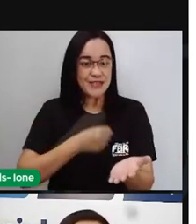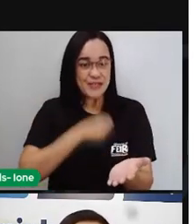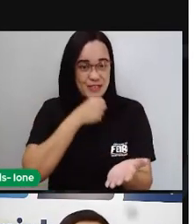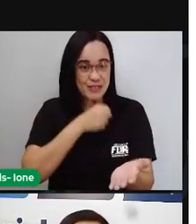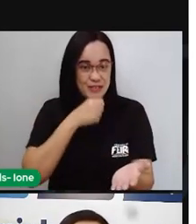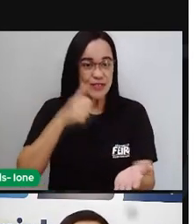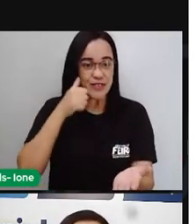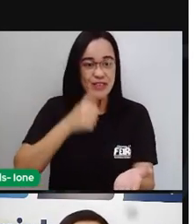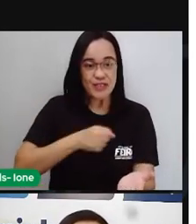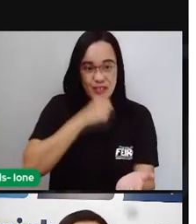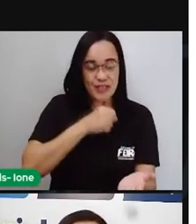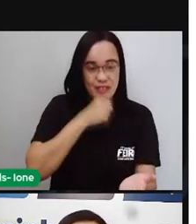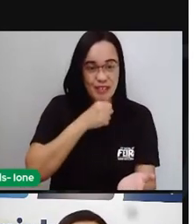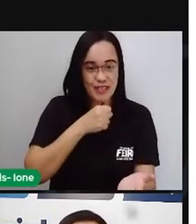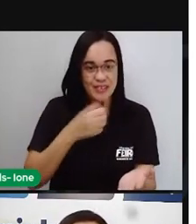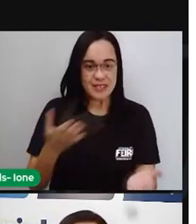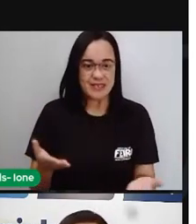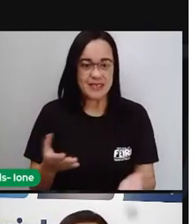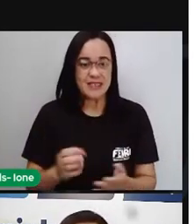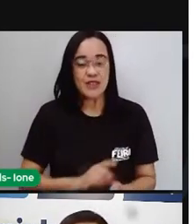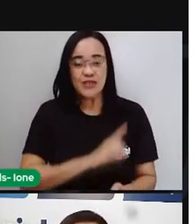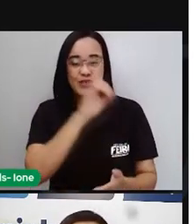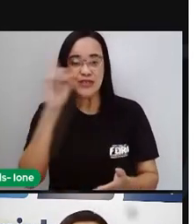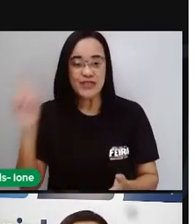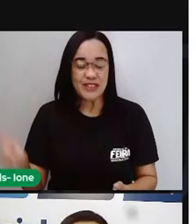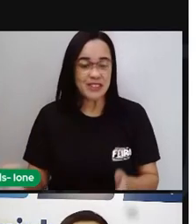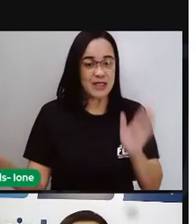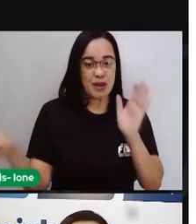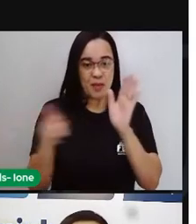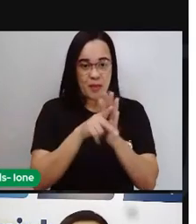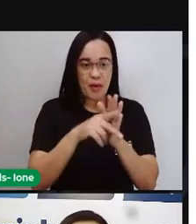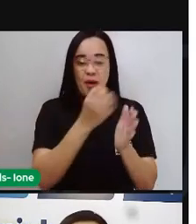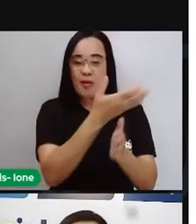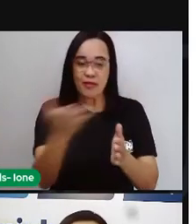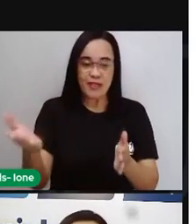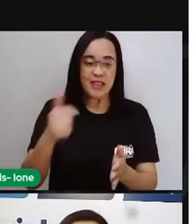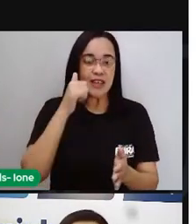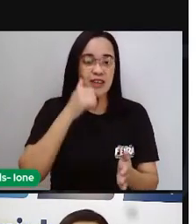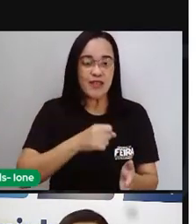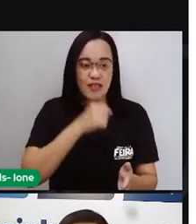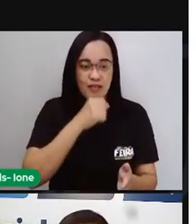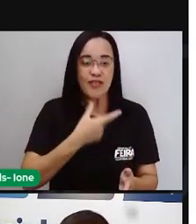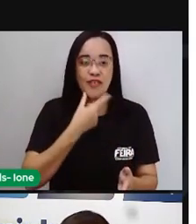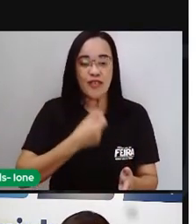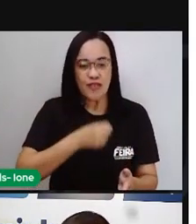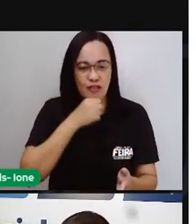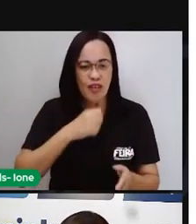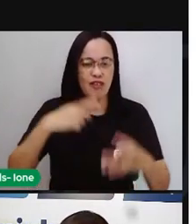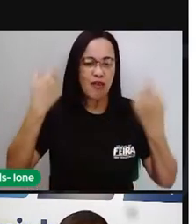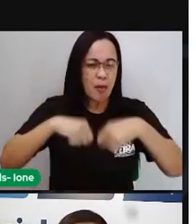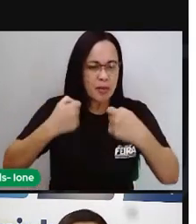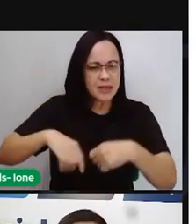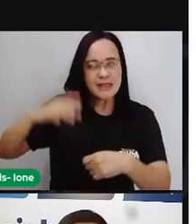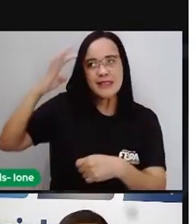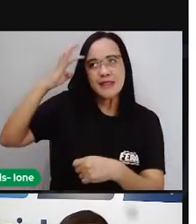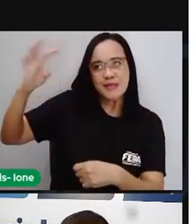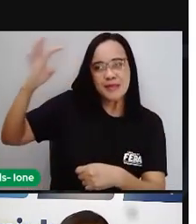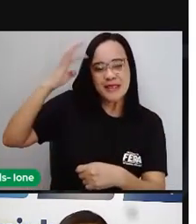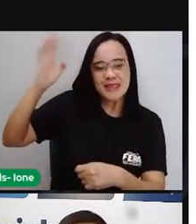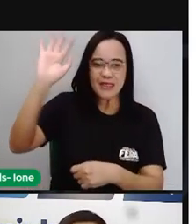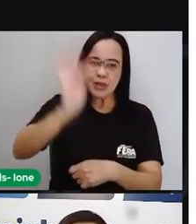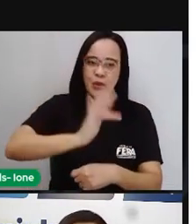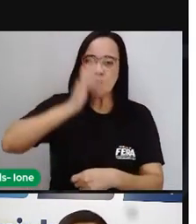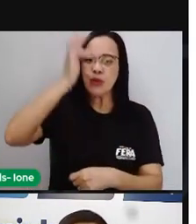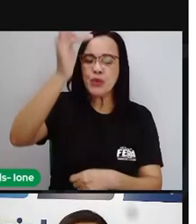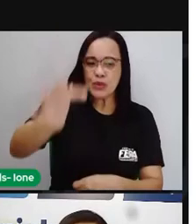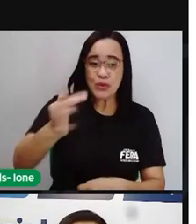essa frase, ó. O dia dedicado aos avós constitui uma oportunidade para meditar sobre isso. Sobre o futuro